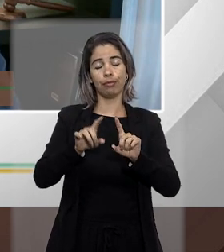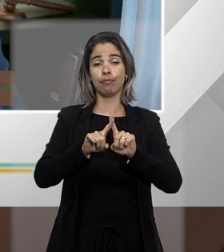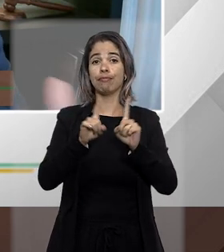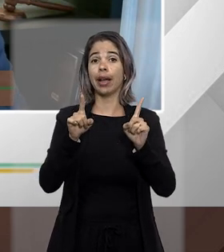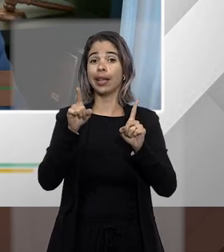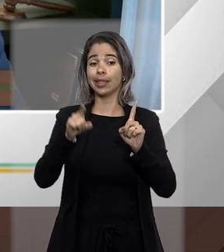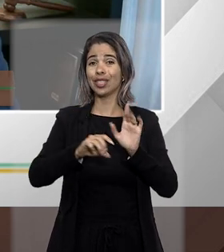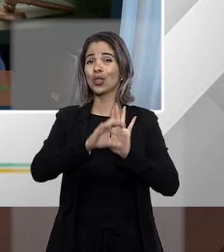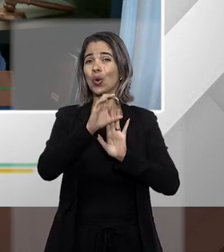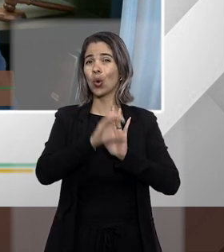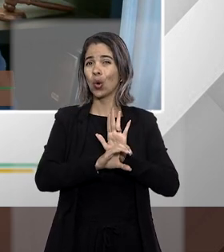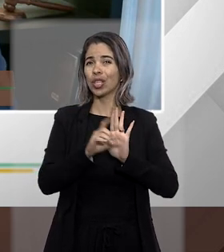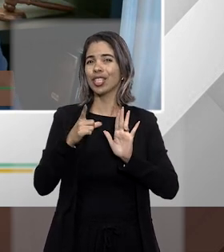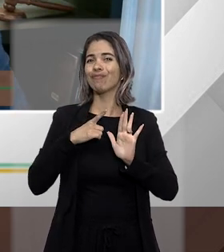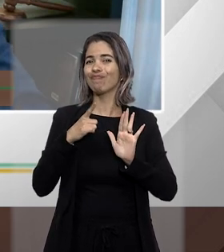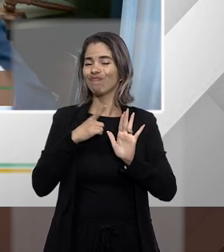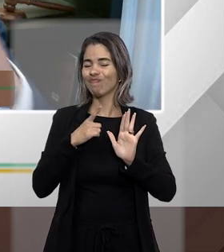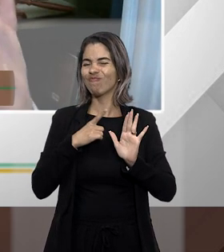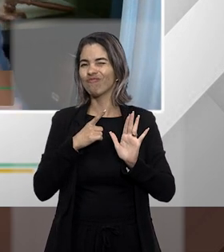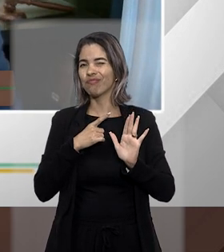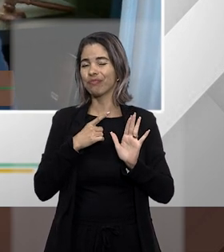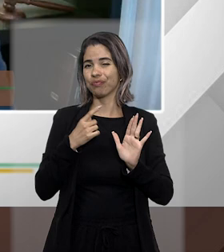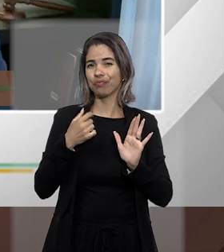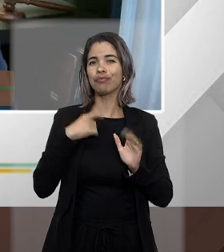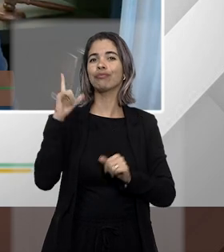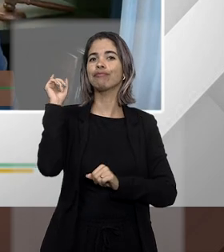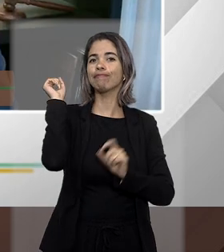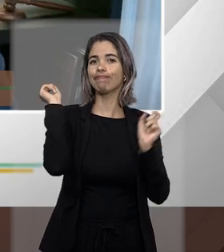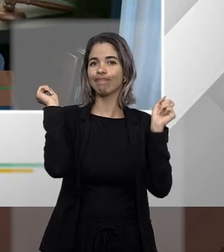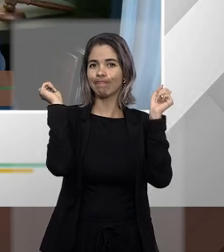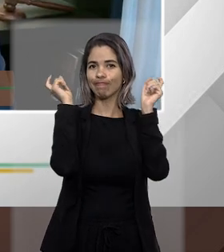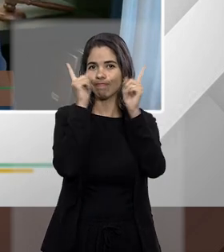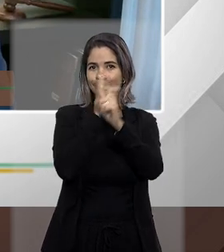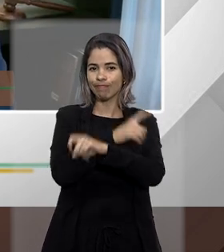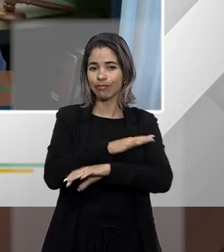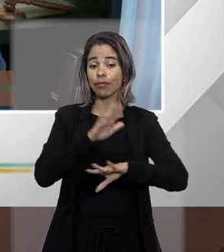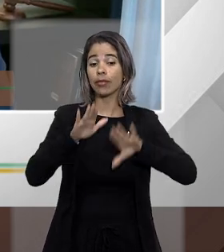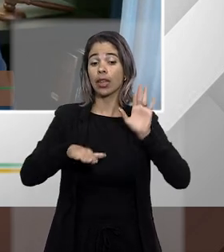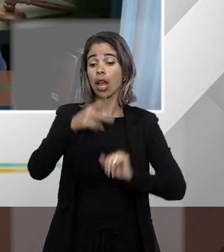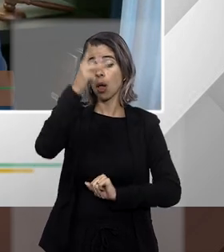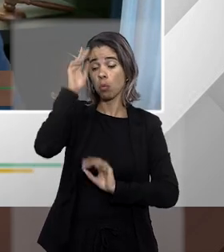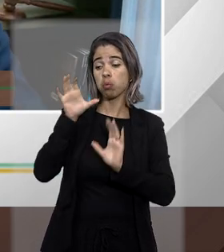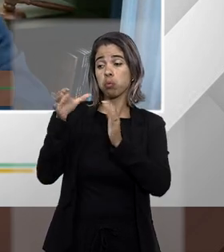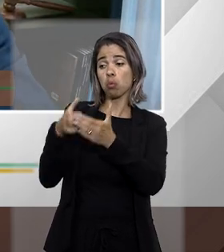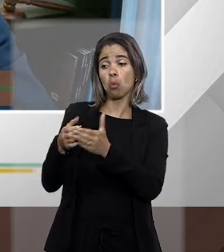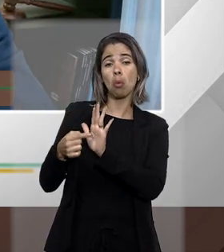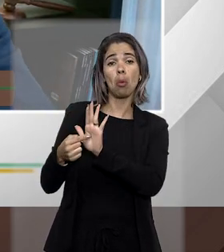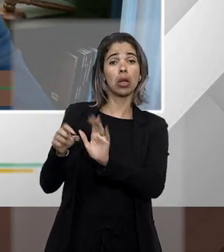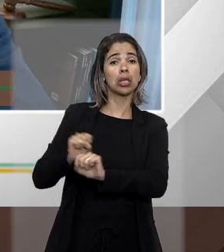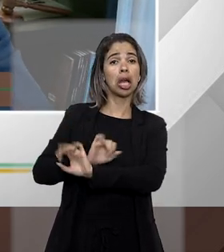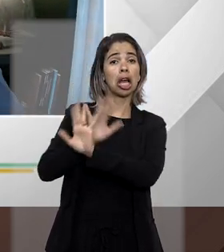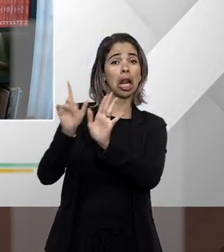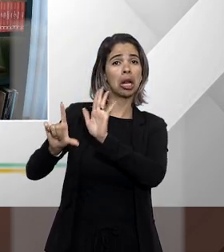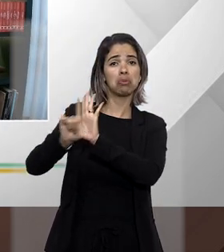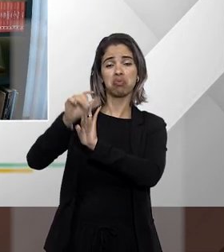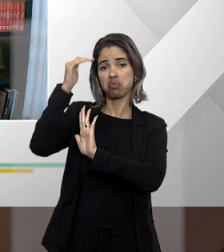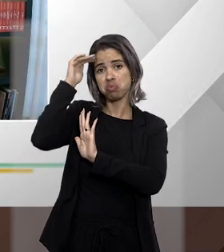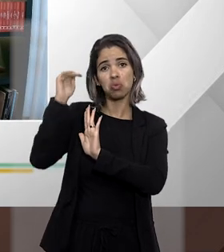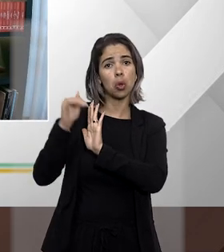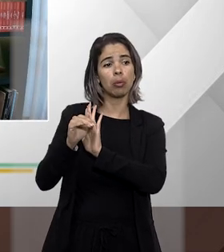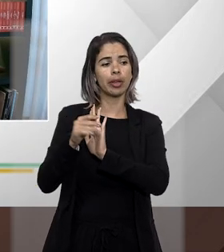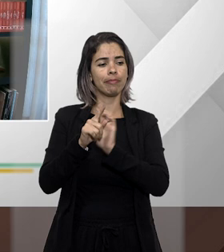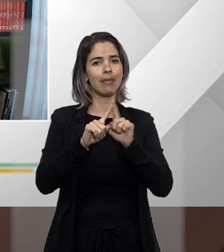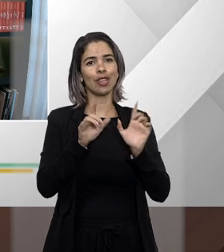que às vezes para alguns possa entender que está manifesta a ilegalidade outros entendam que não e em